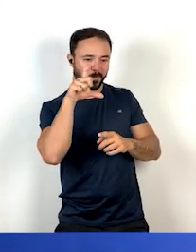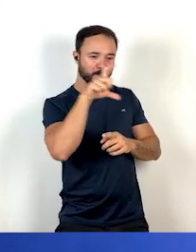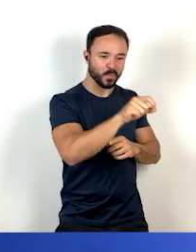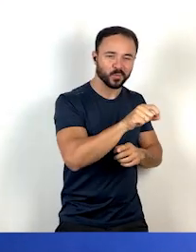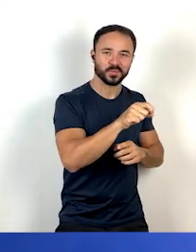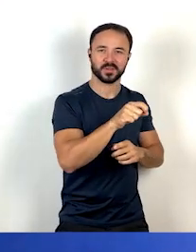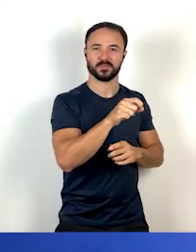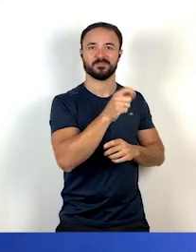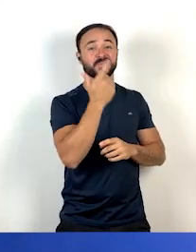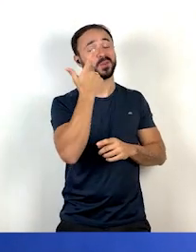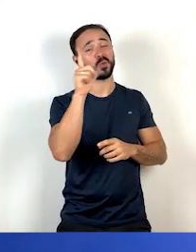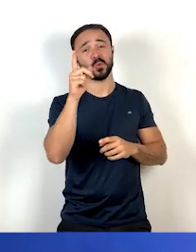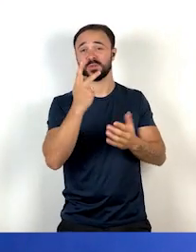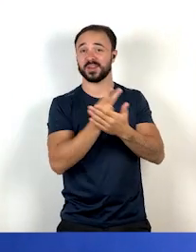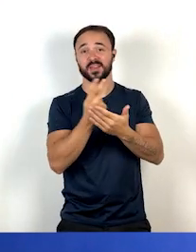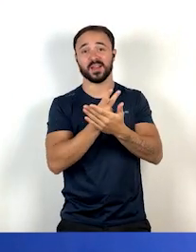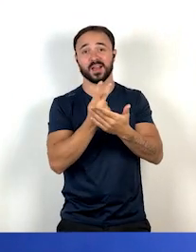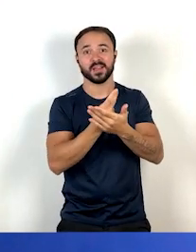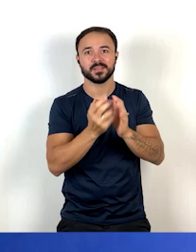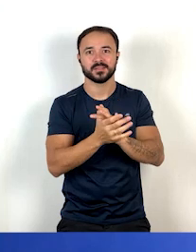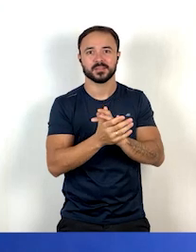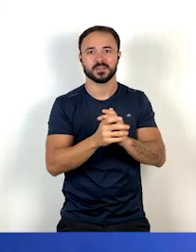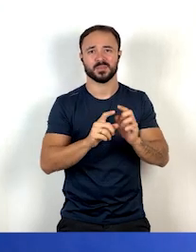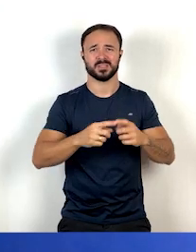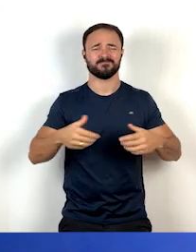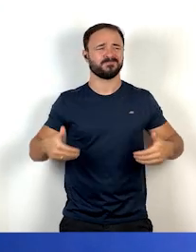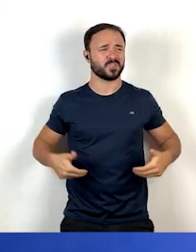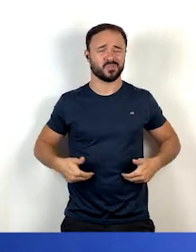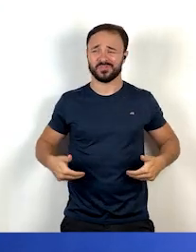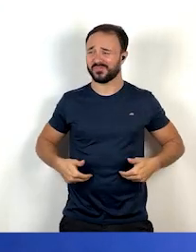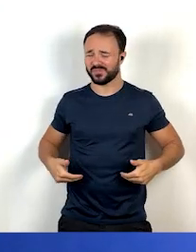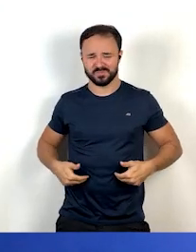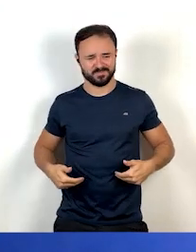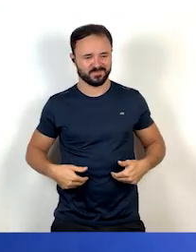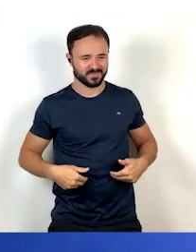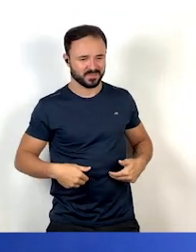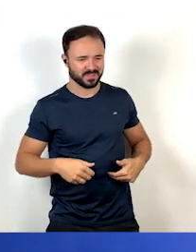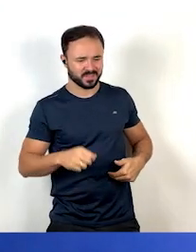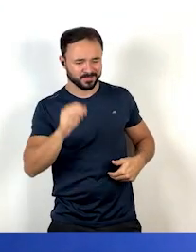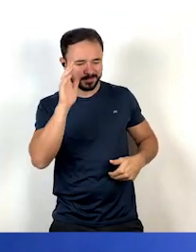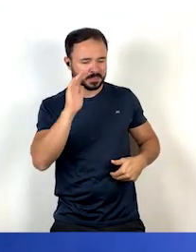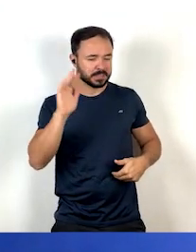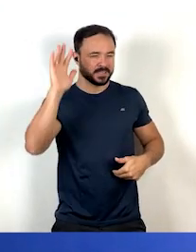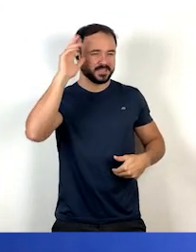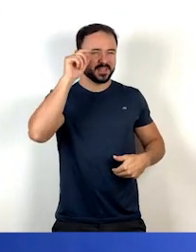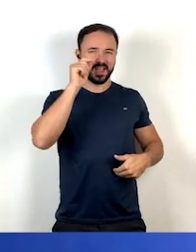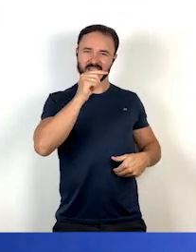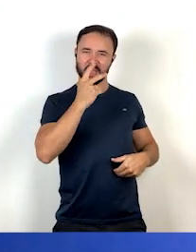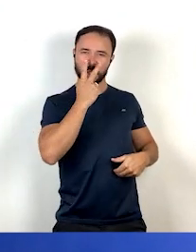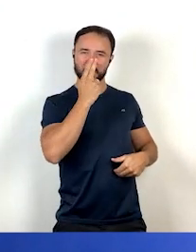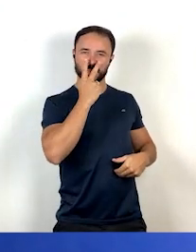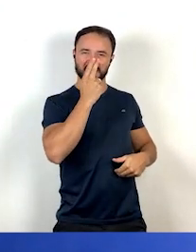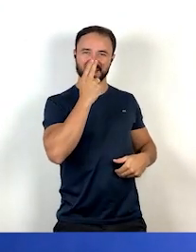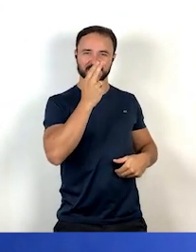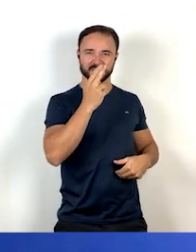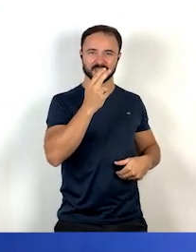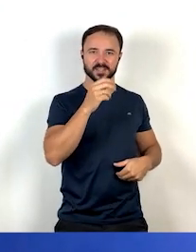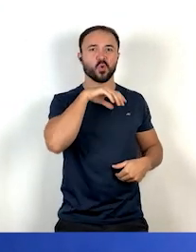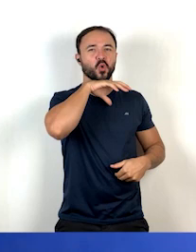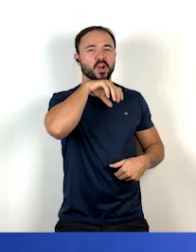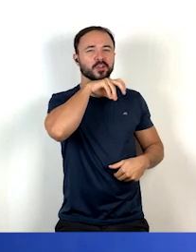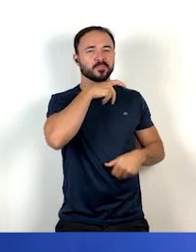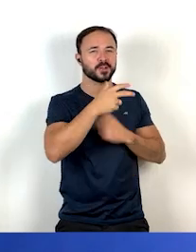e acabar bicando outra. Com fome, a ave poderia até ter imaginado um suculento